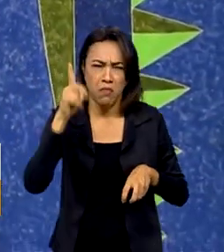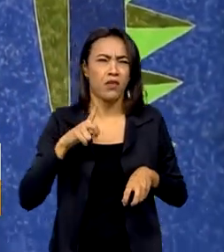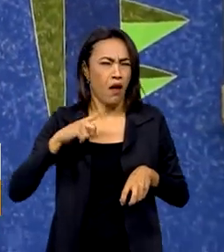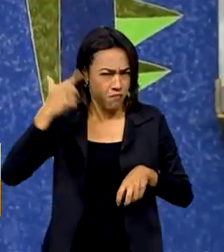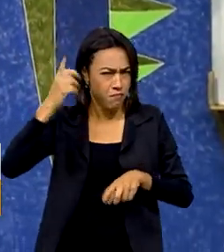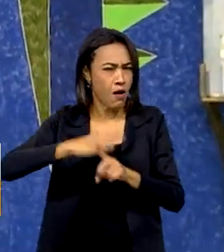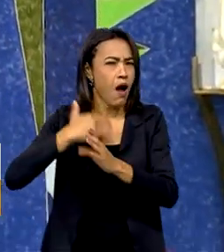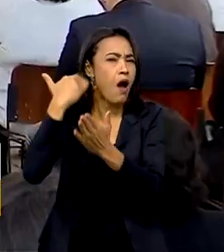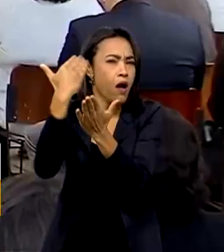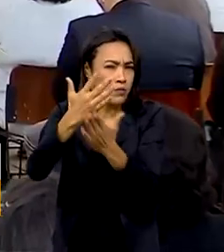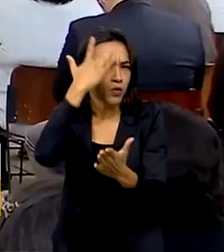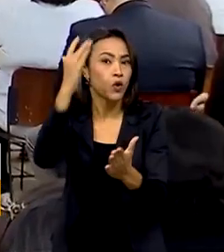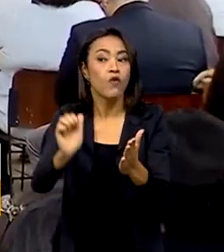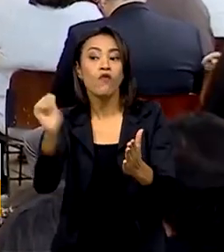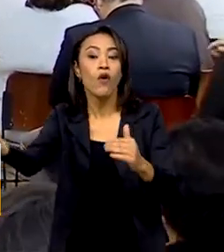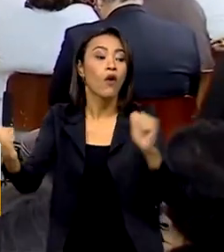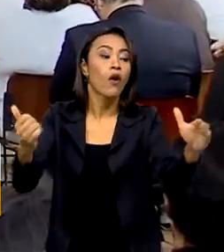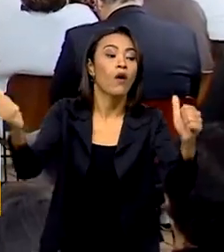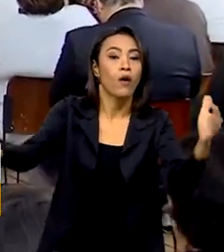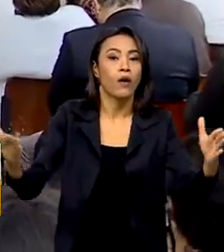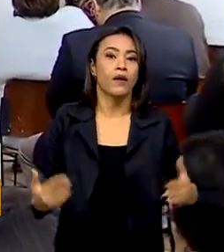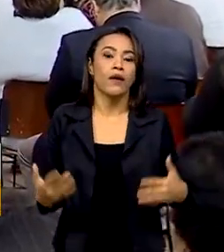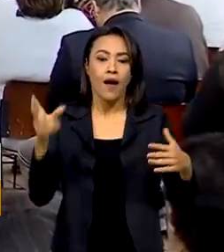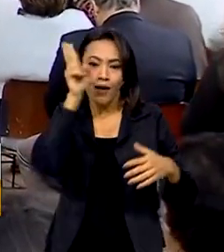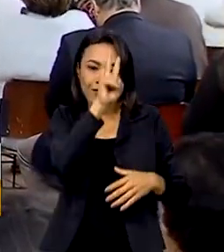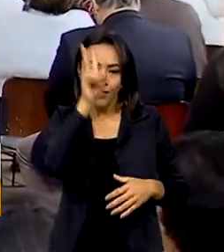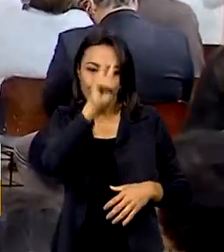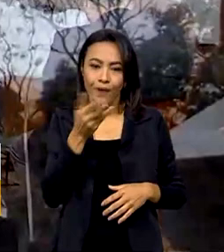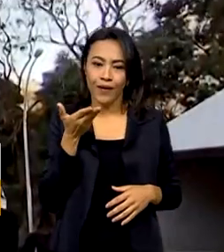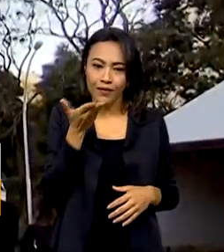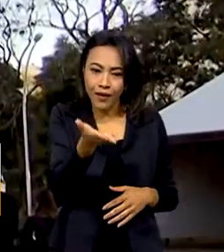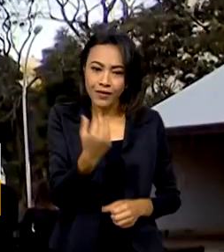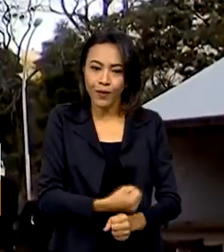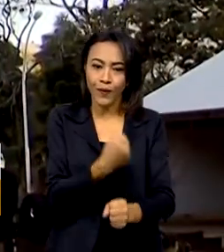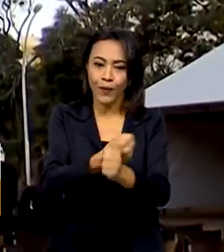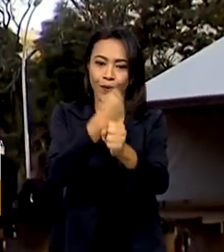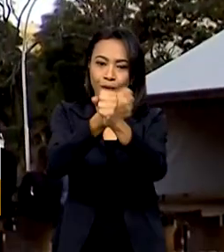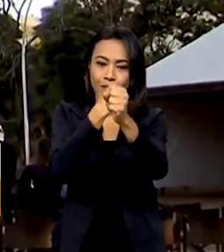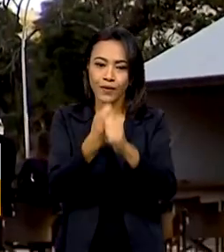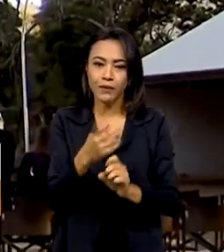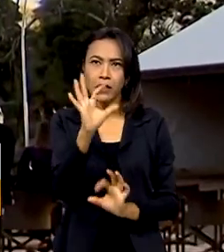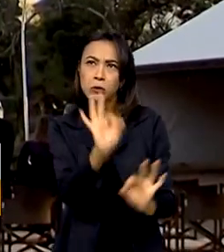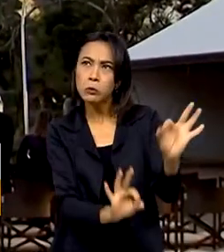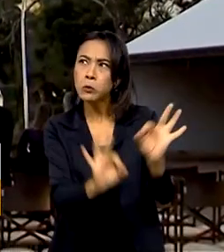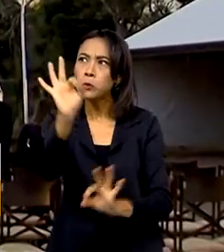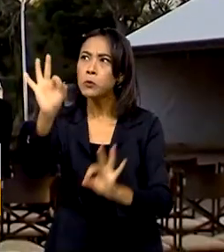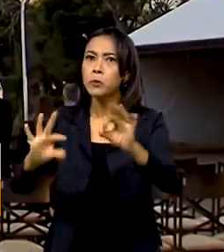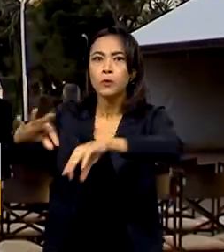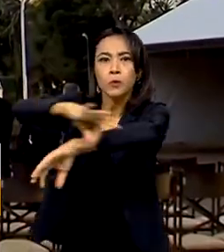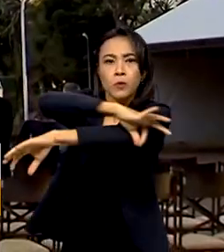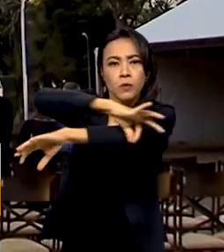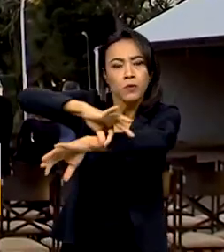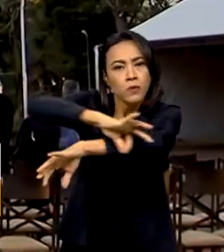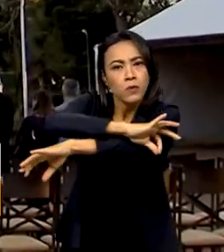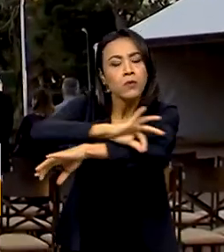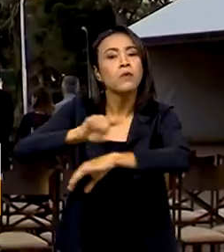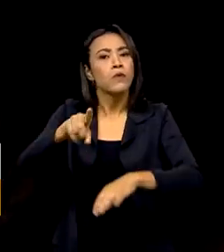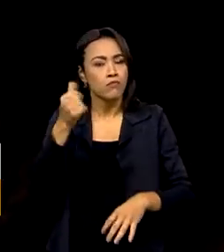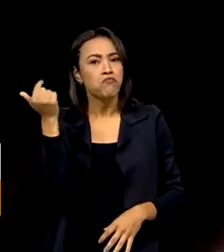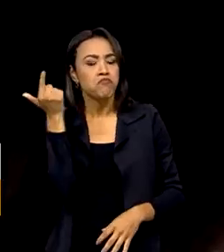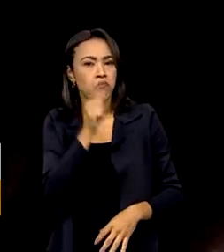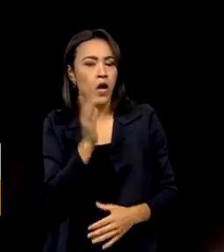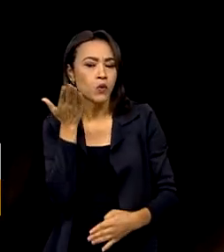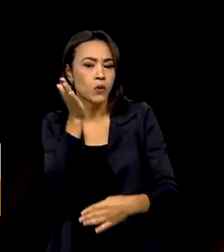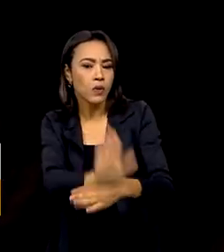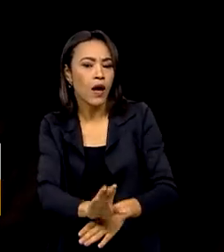gente do lado de fora. A história por trás da construção, mas a arquitetura única, ajudaram a criar em torno da igrejinha